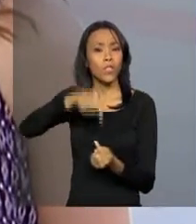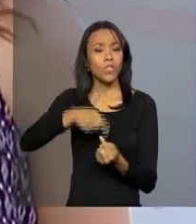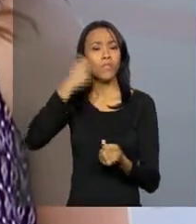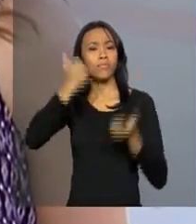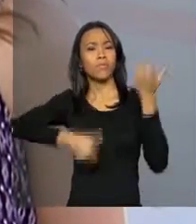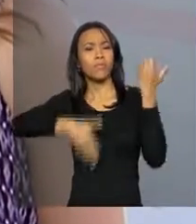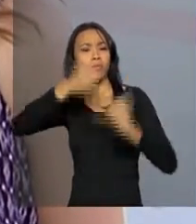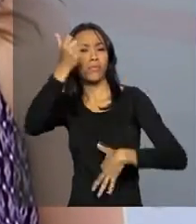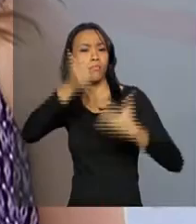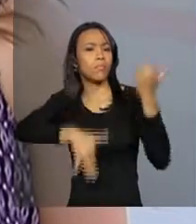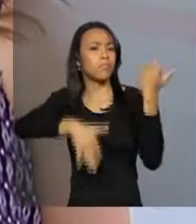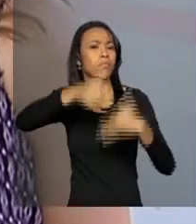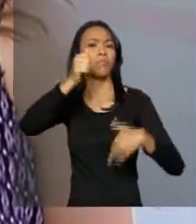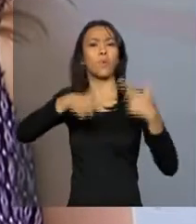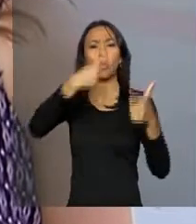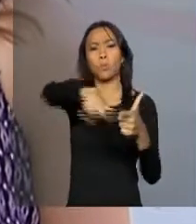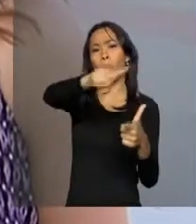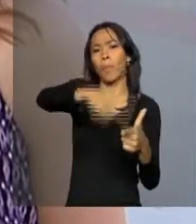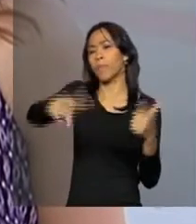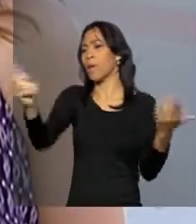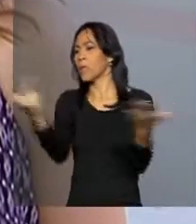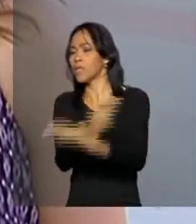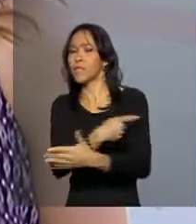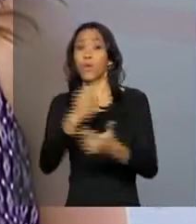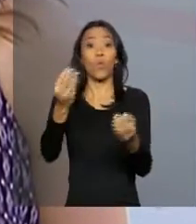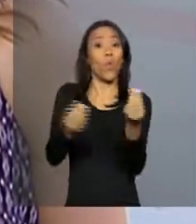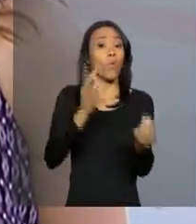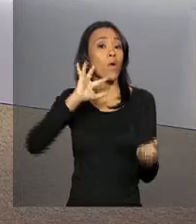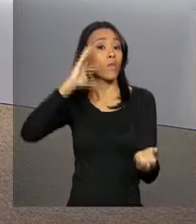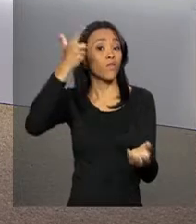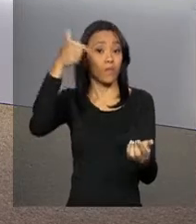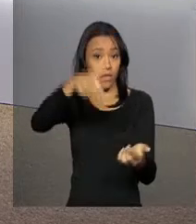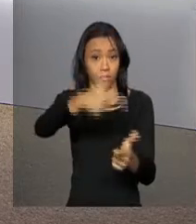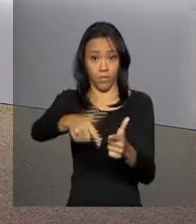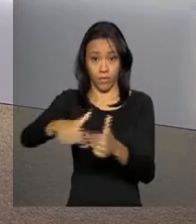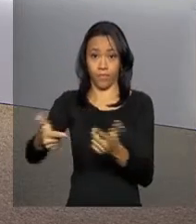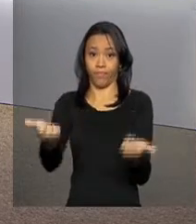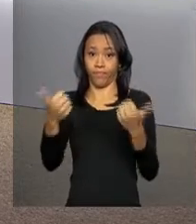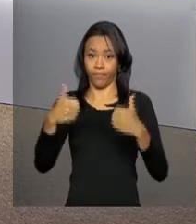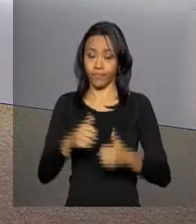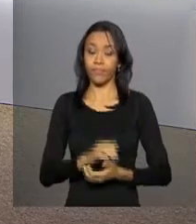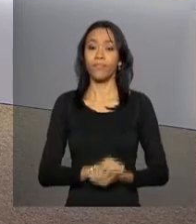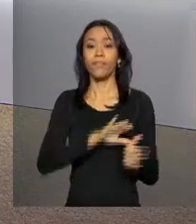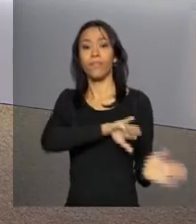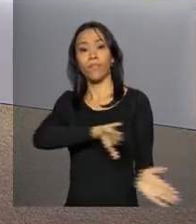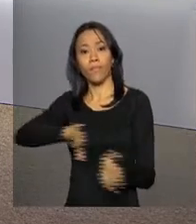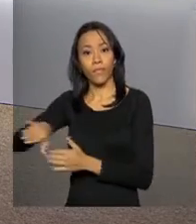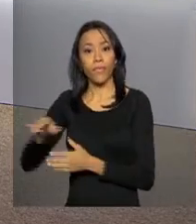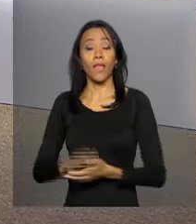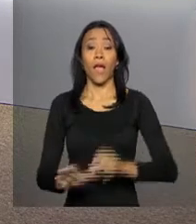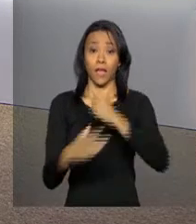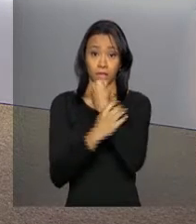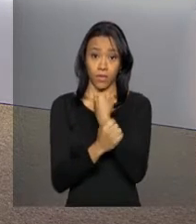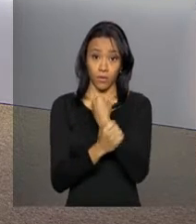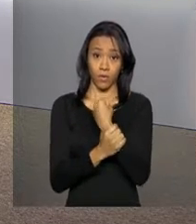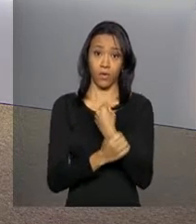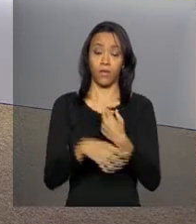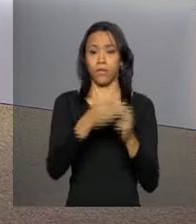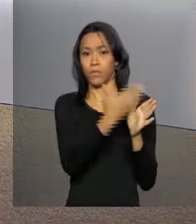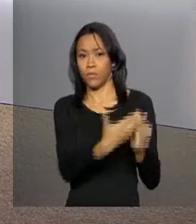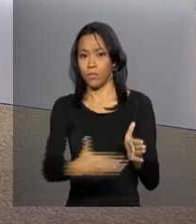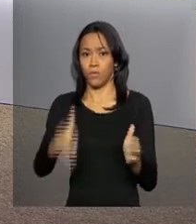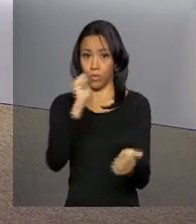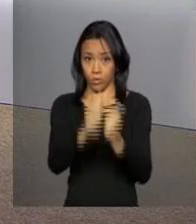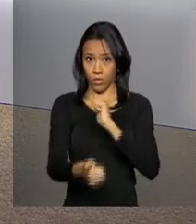viram, os principais gargalos e as soluções encontradas. E para garantir a segurança durante os Jogos, 85